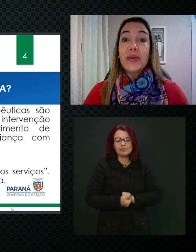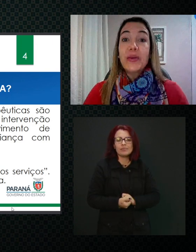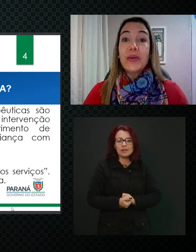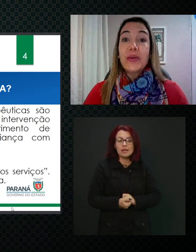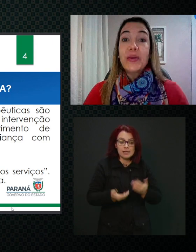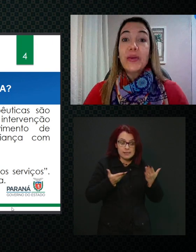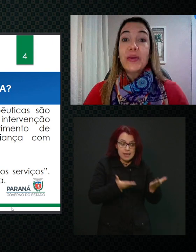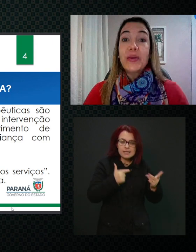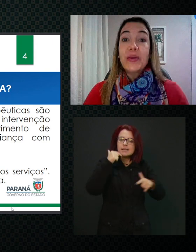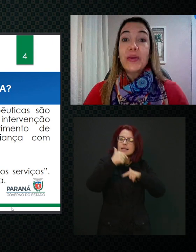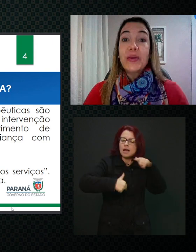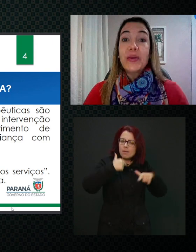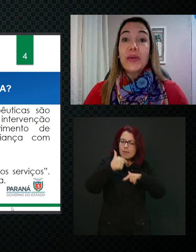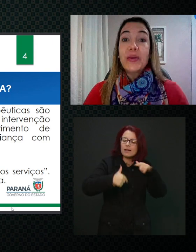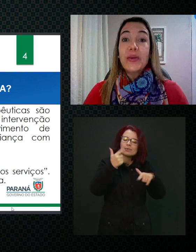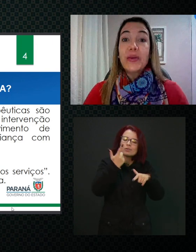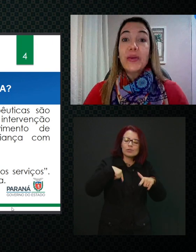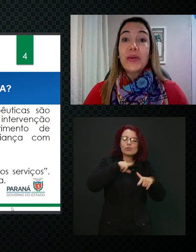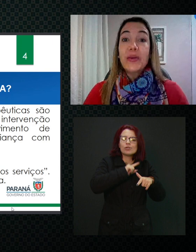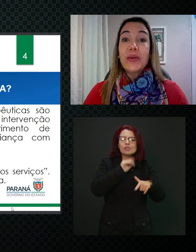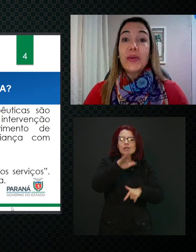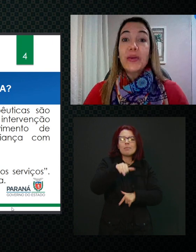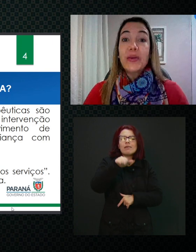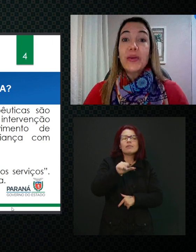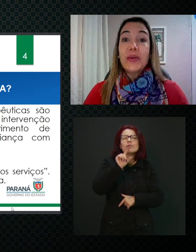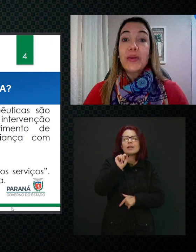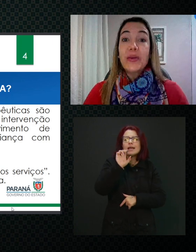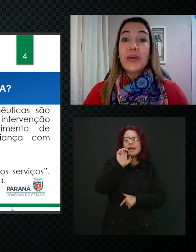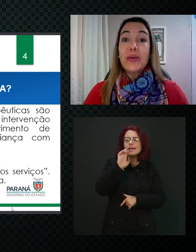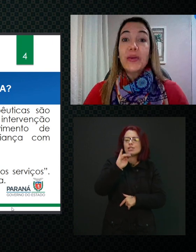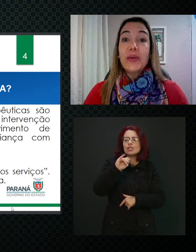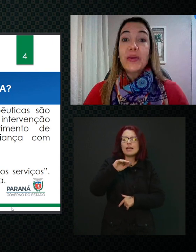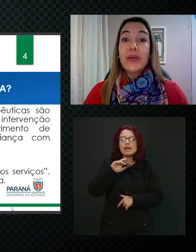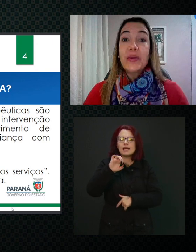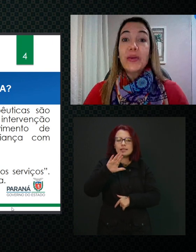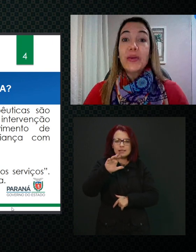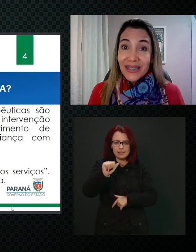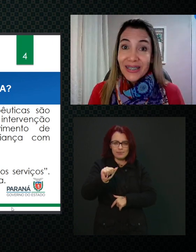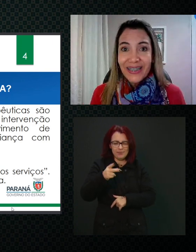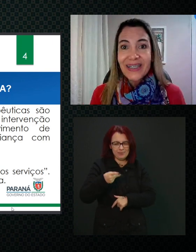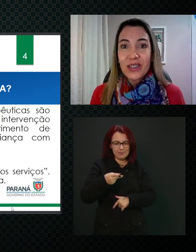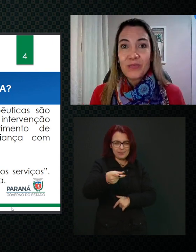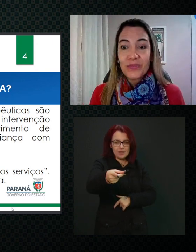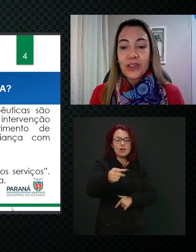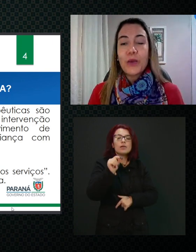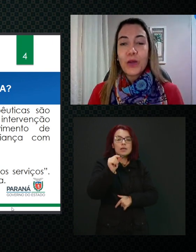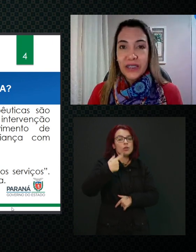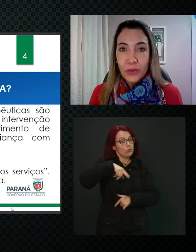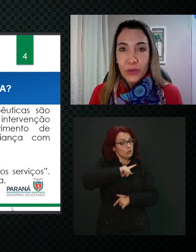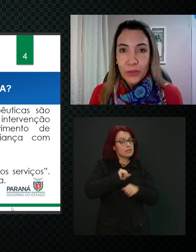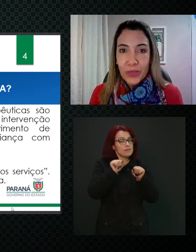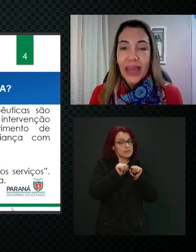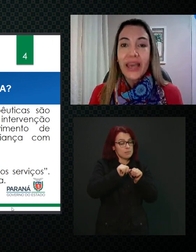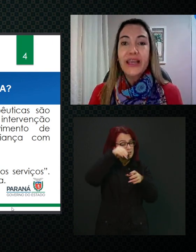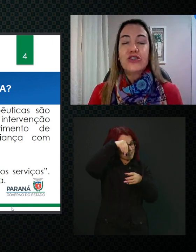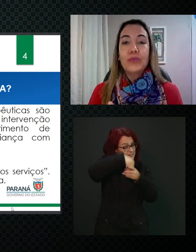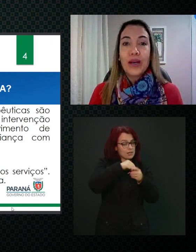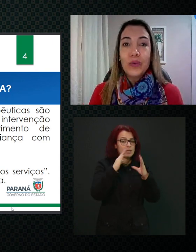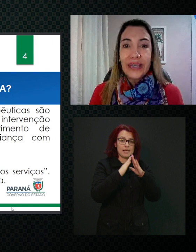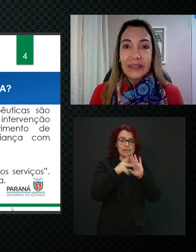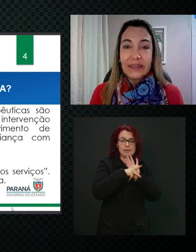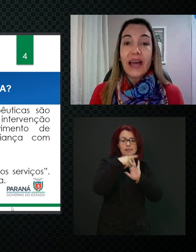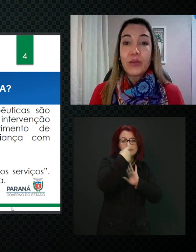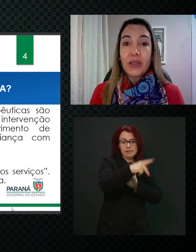trabalho, né? Que é o nosso chamado itinerante, nós fazemos na casa da criança. Então, pra conhecer o ambiente,